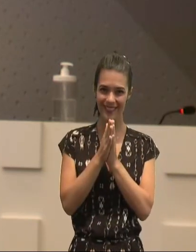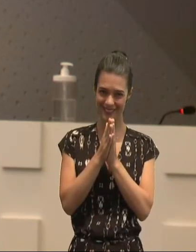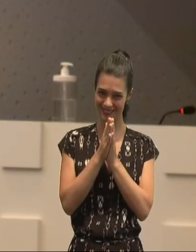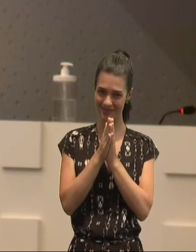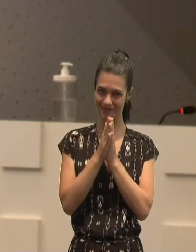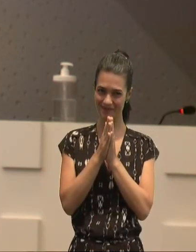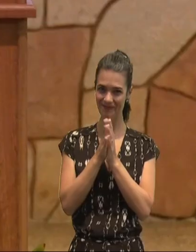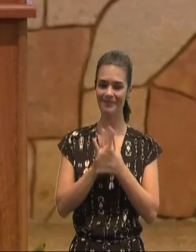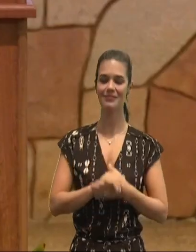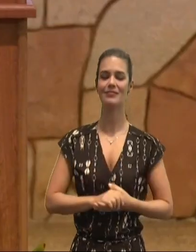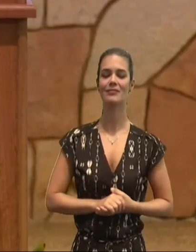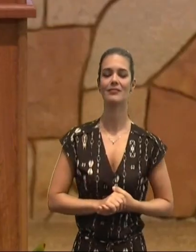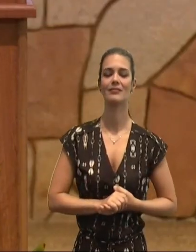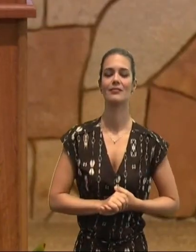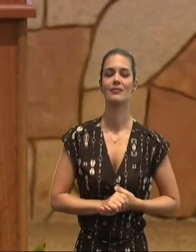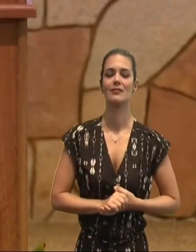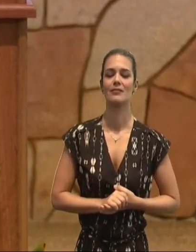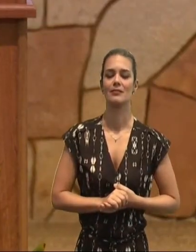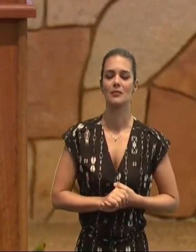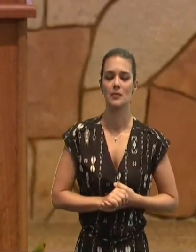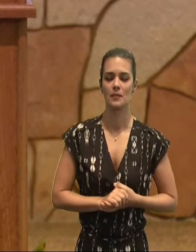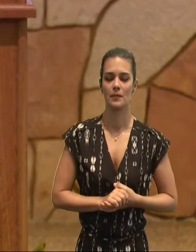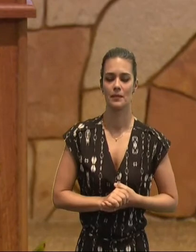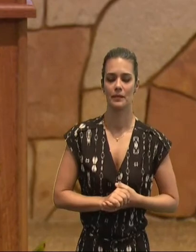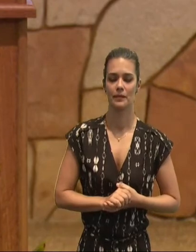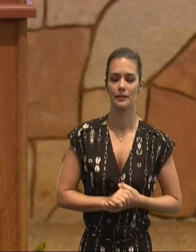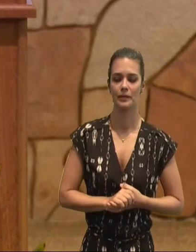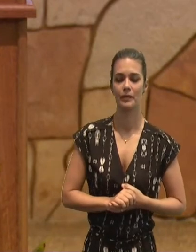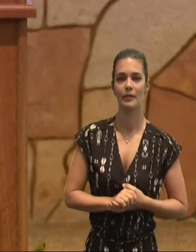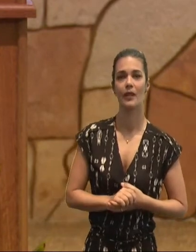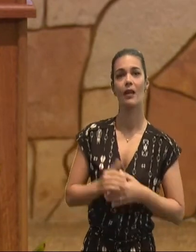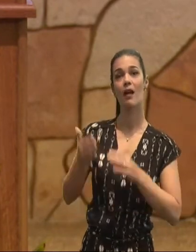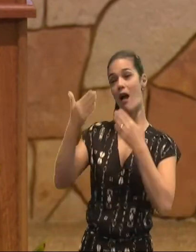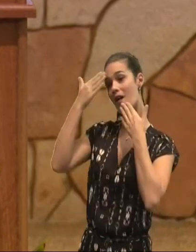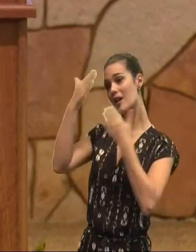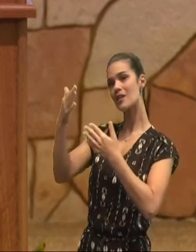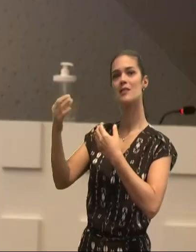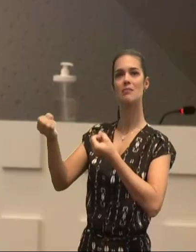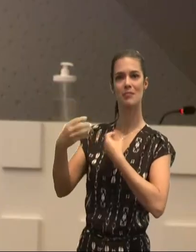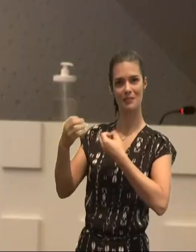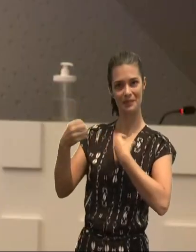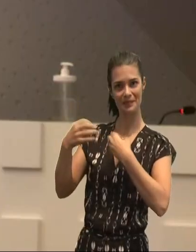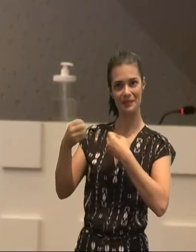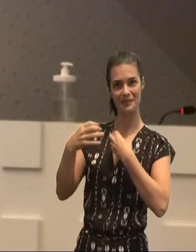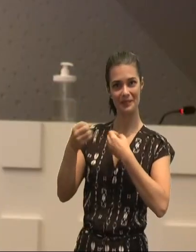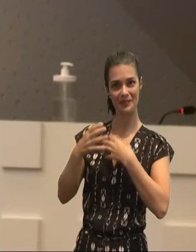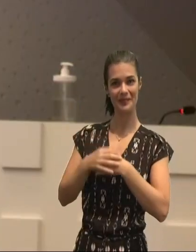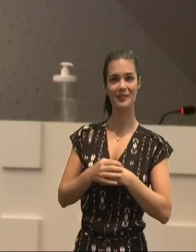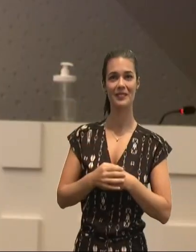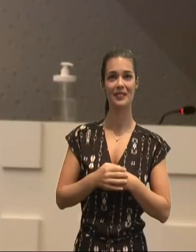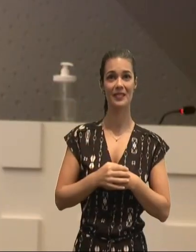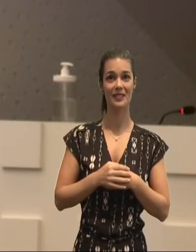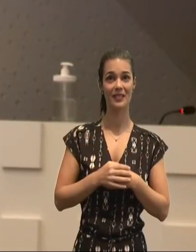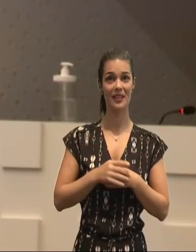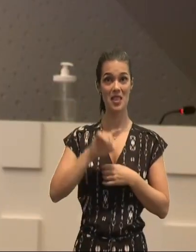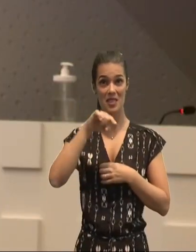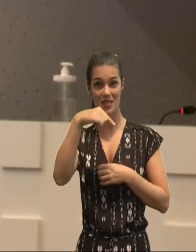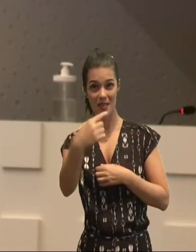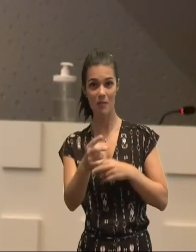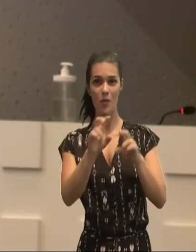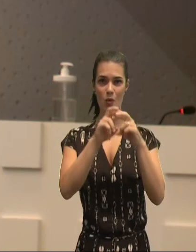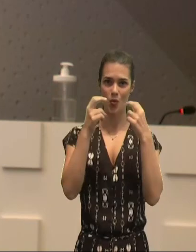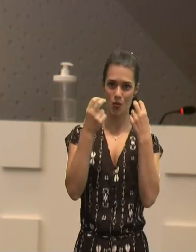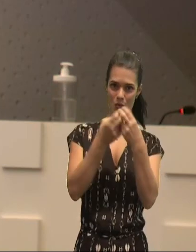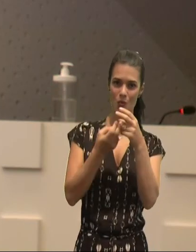essa instrução, por meio da sua palavra, nos preparando, para daqui a pouco, continuarmos juntos, na